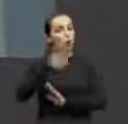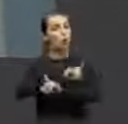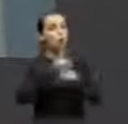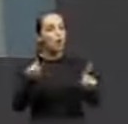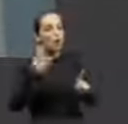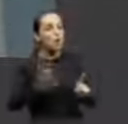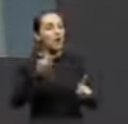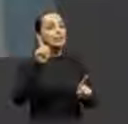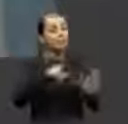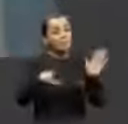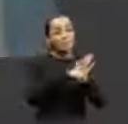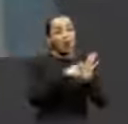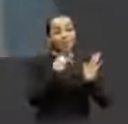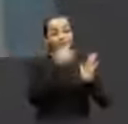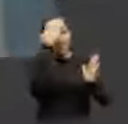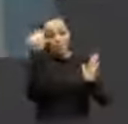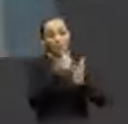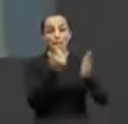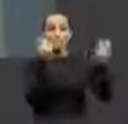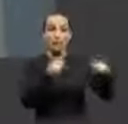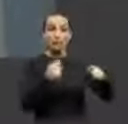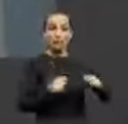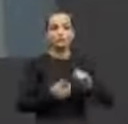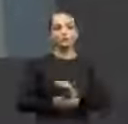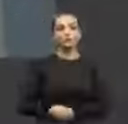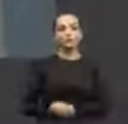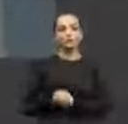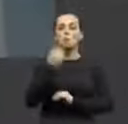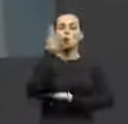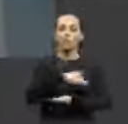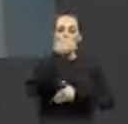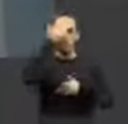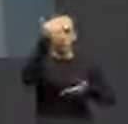o mérito de uma lei que existe, e que seguir dentro do seu item. Boa tarde e muito obrigado. Boa e